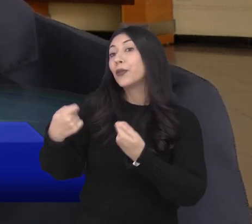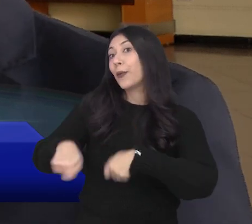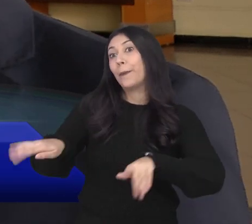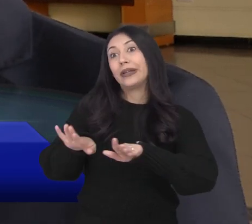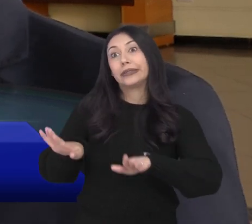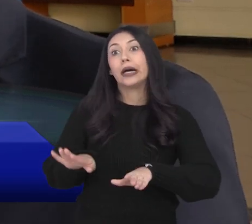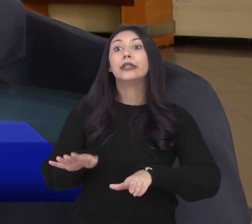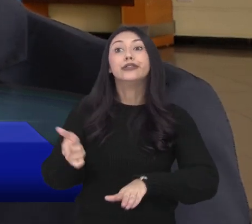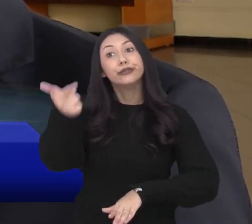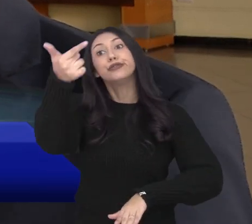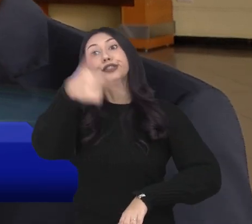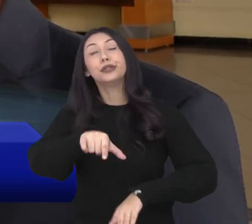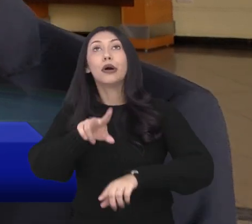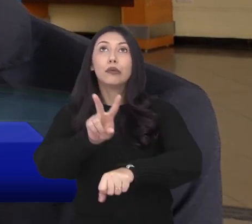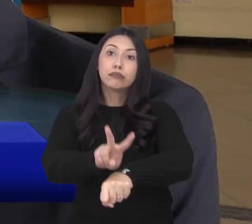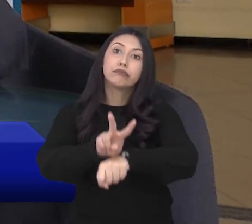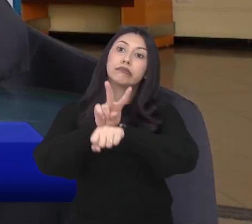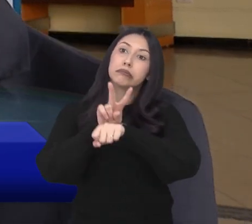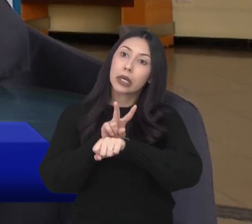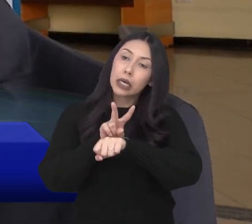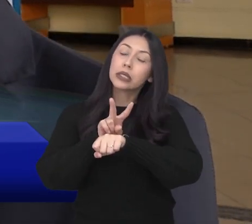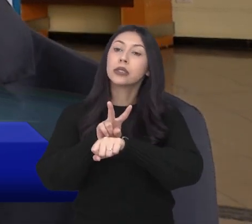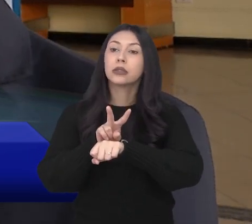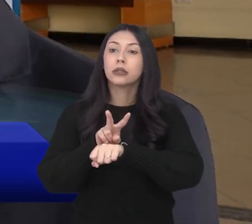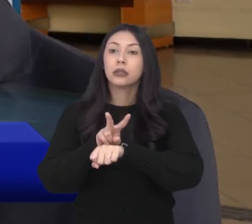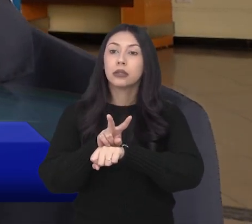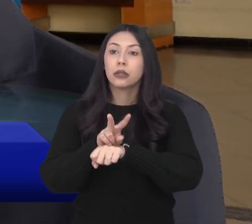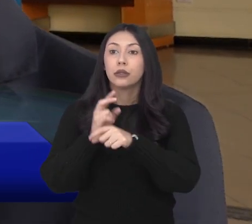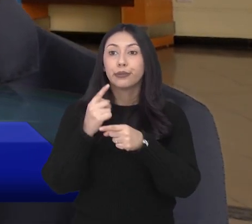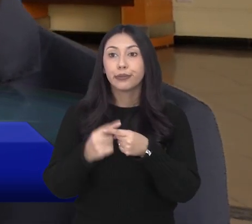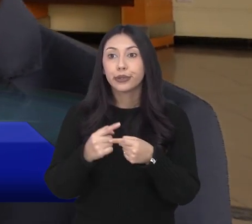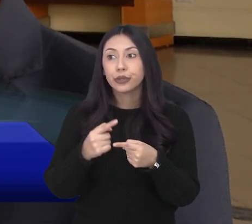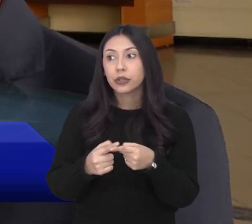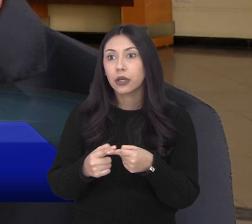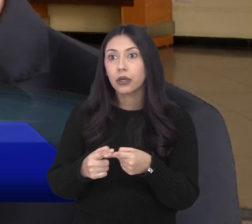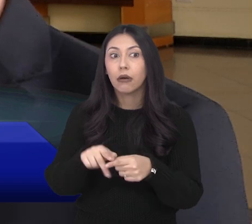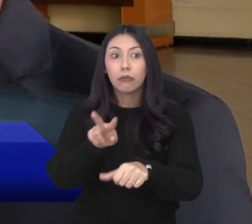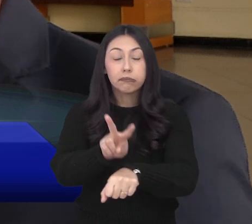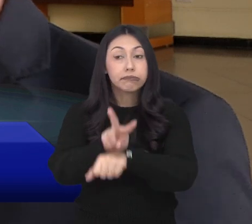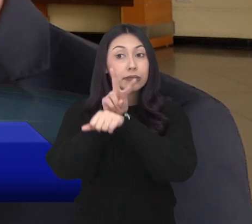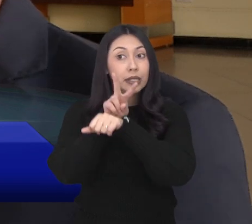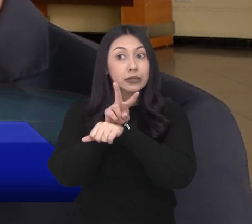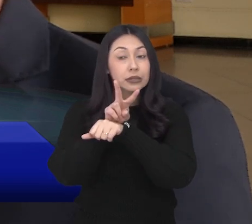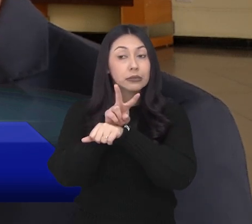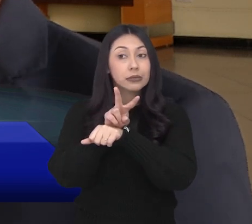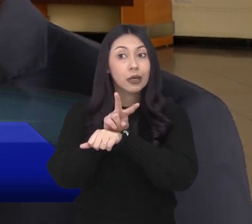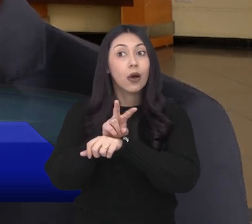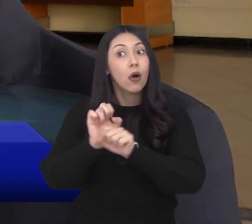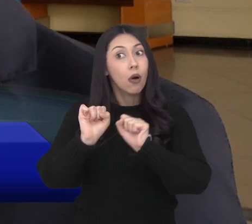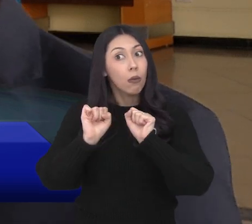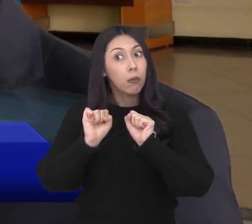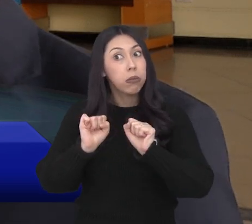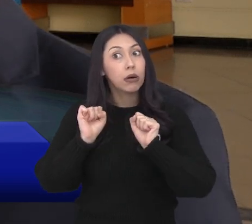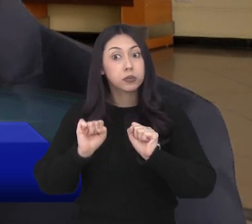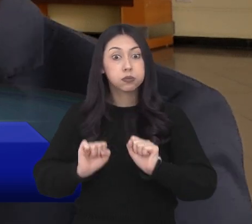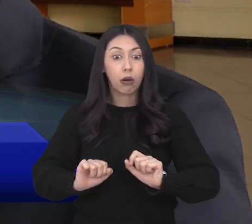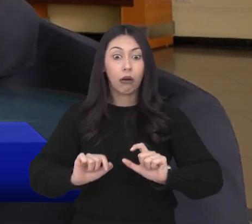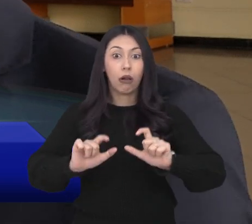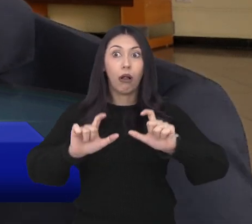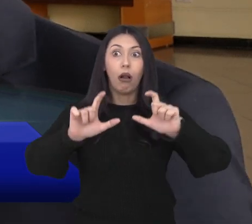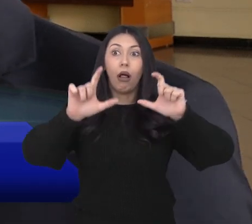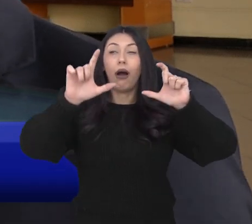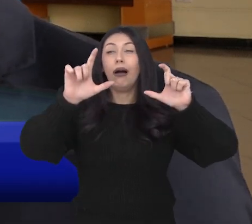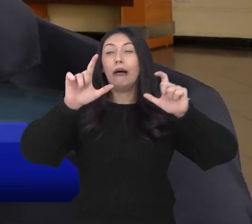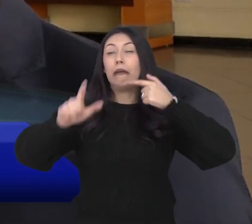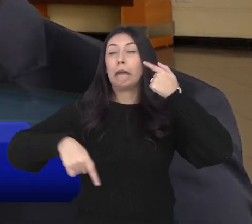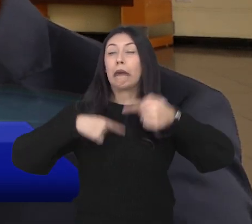reserva, para não precisar recorrer de novo ao empréstimo, ao banco, porque esse empréstimo, se não planejado, ele vira